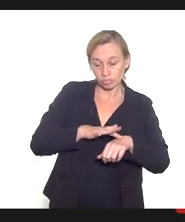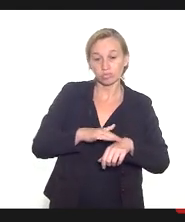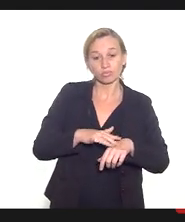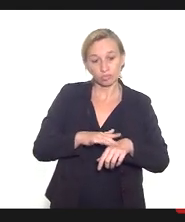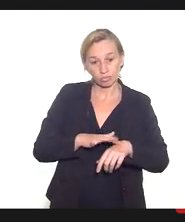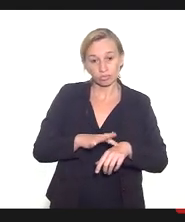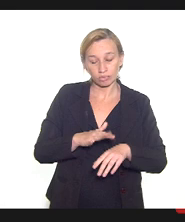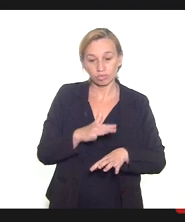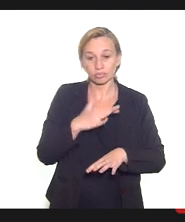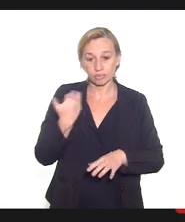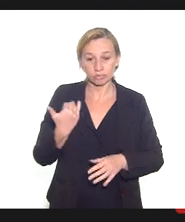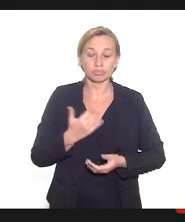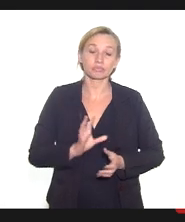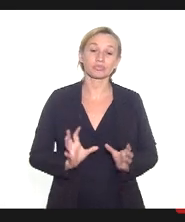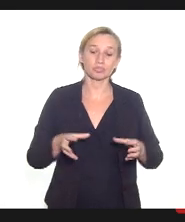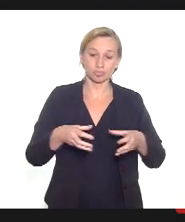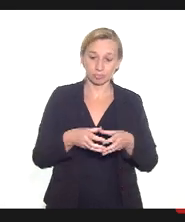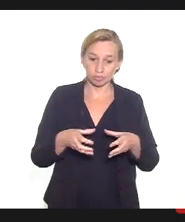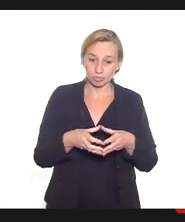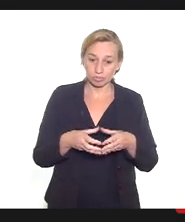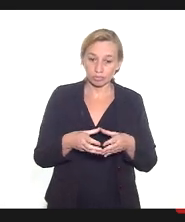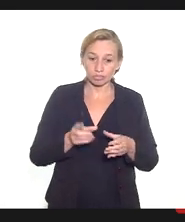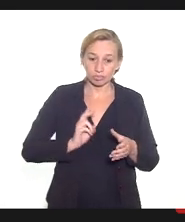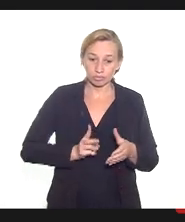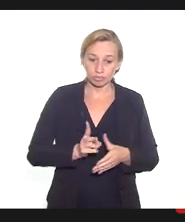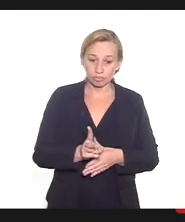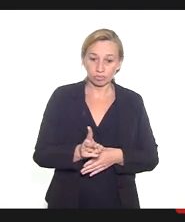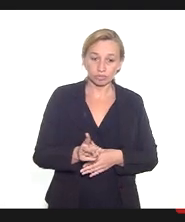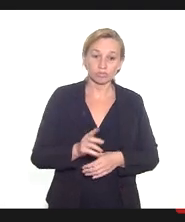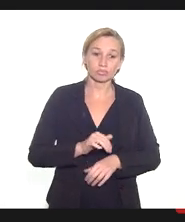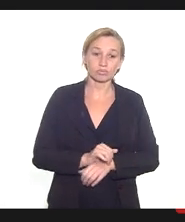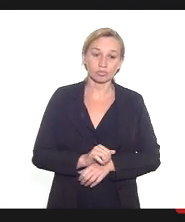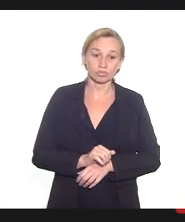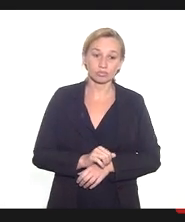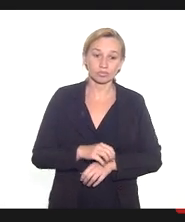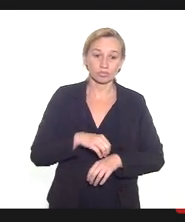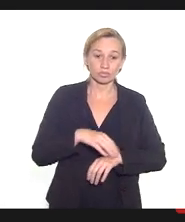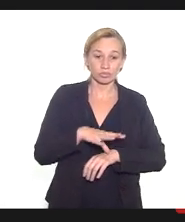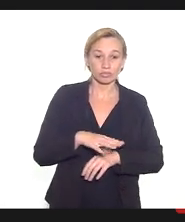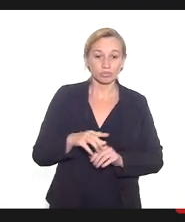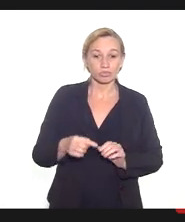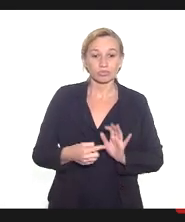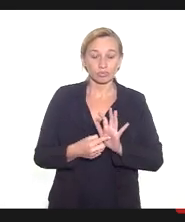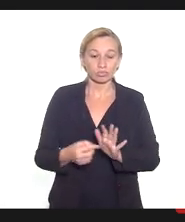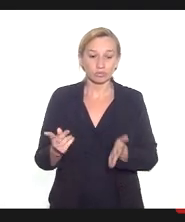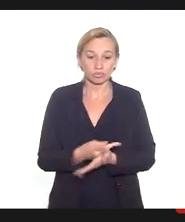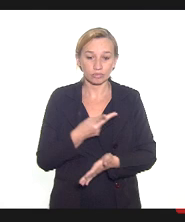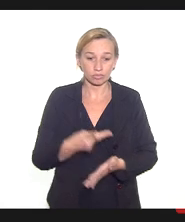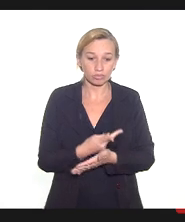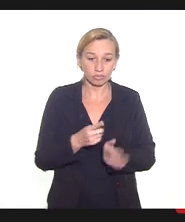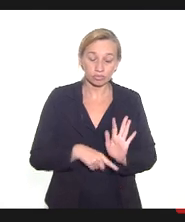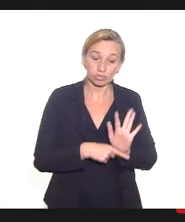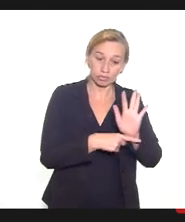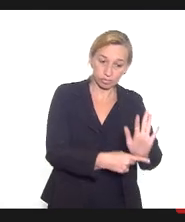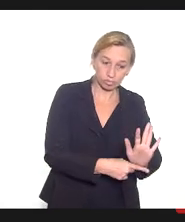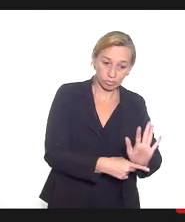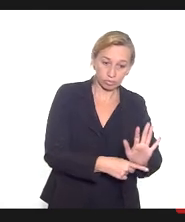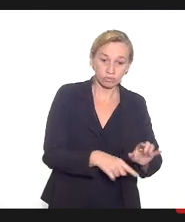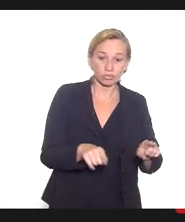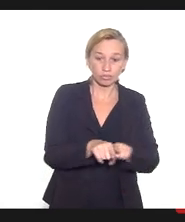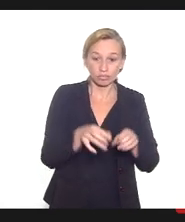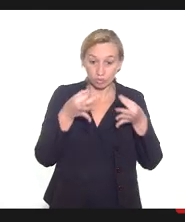materna em conjunto, e persistem os indicadores relacionados com falhas na assistência, e a